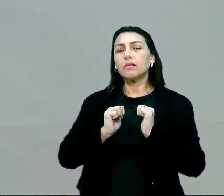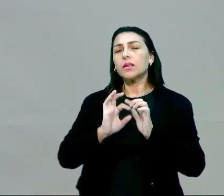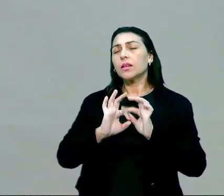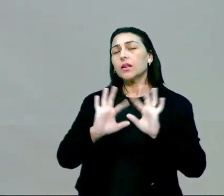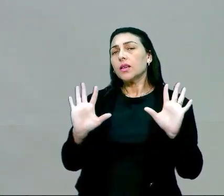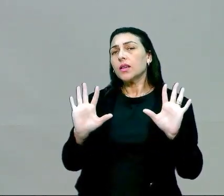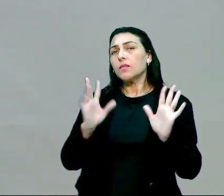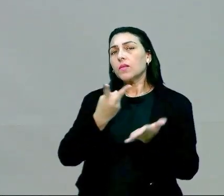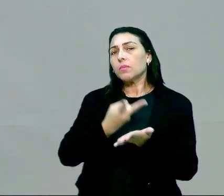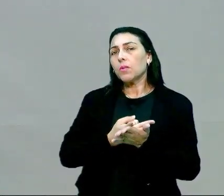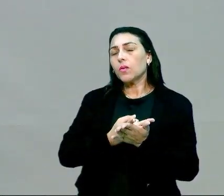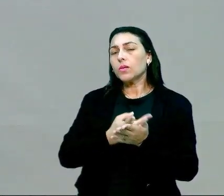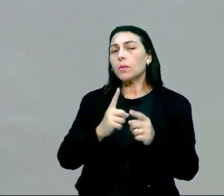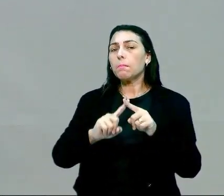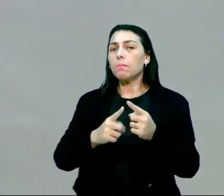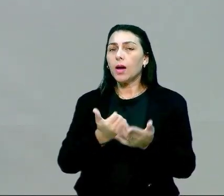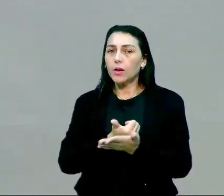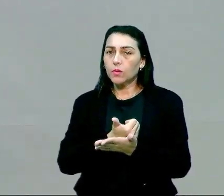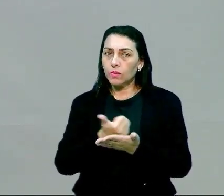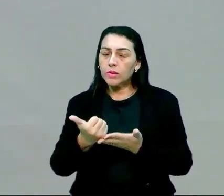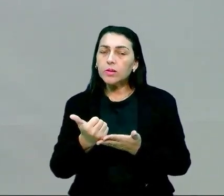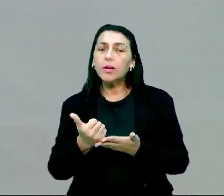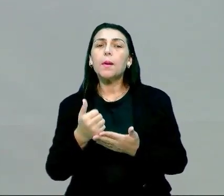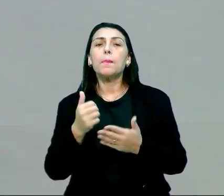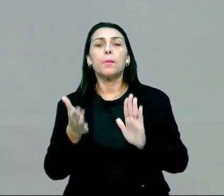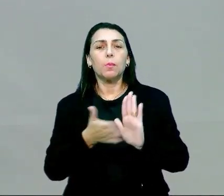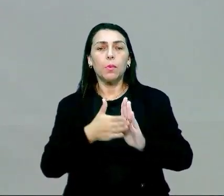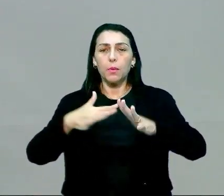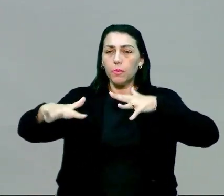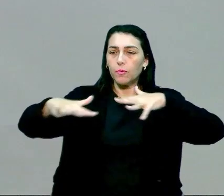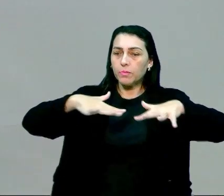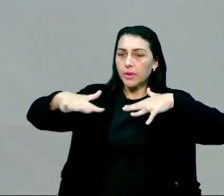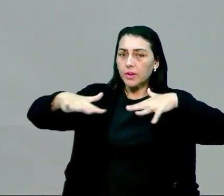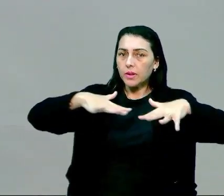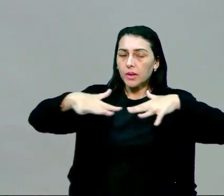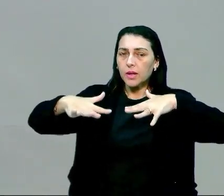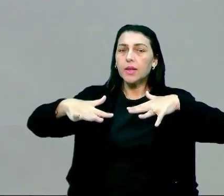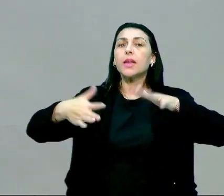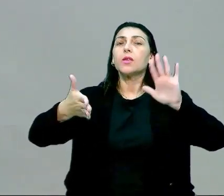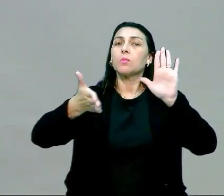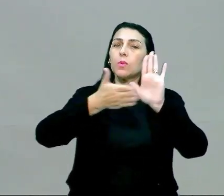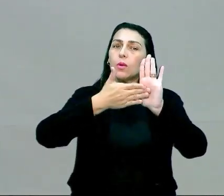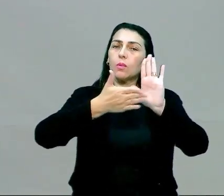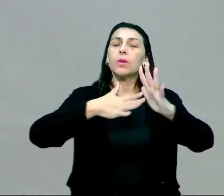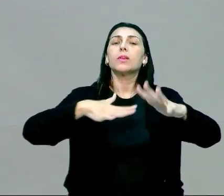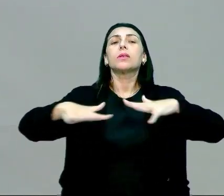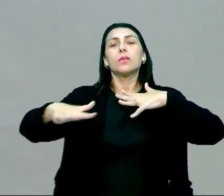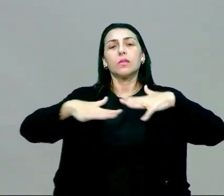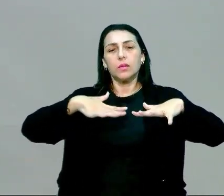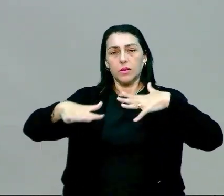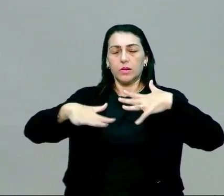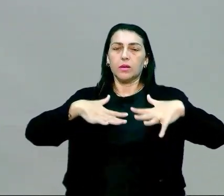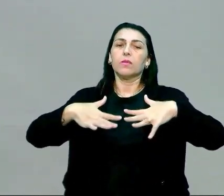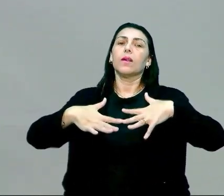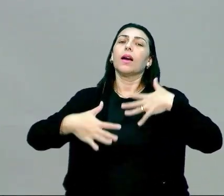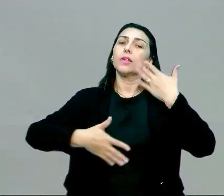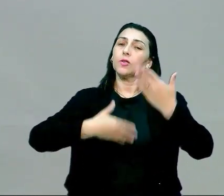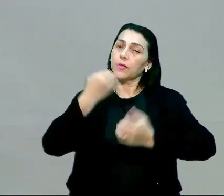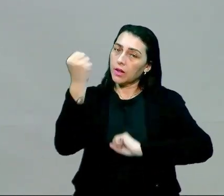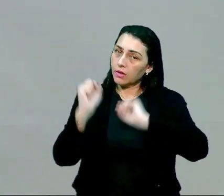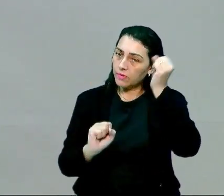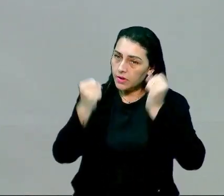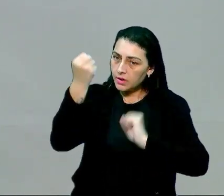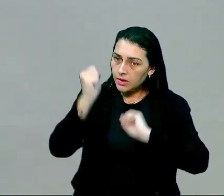repouso. Mas o ativo é aquele em que você se propõe a movimentar. E esse do propor se movimentar é que vai ser correlacionado à